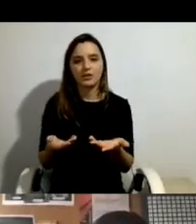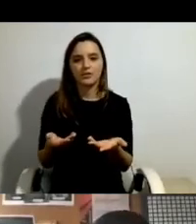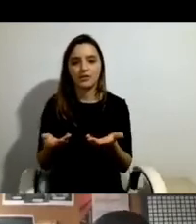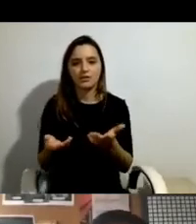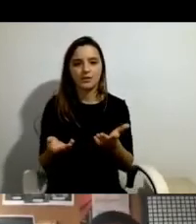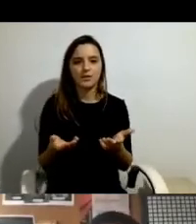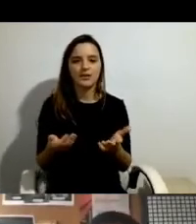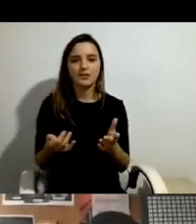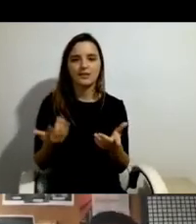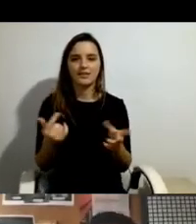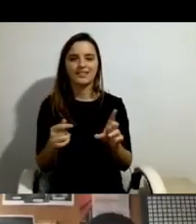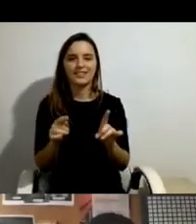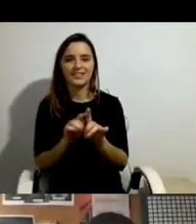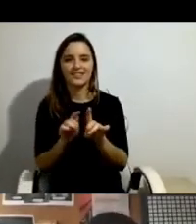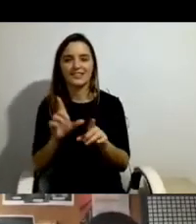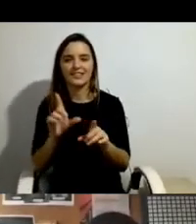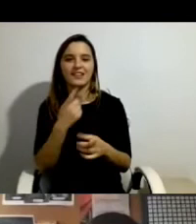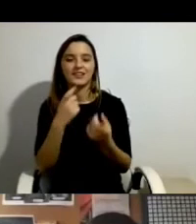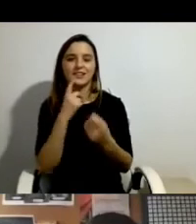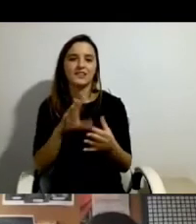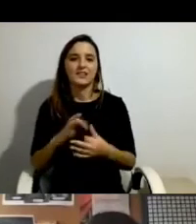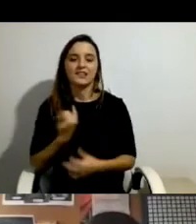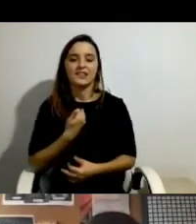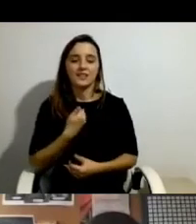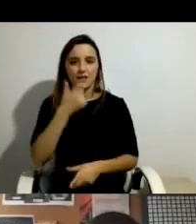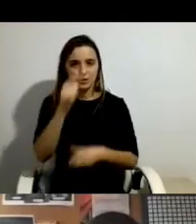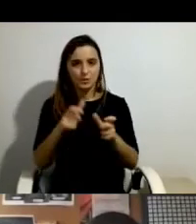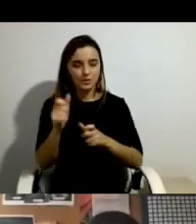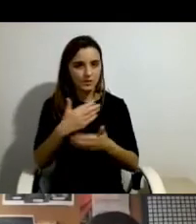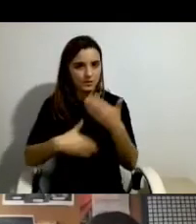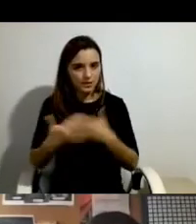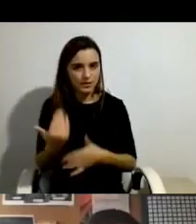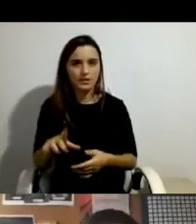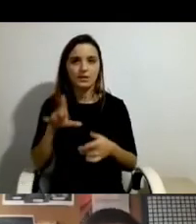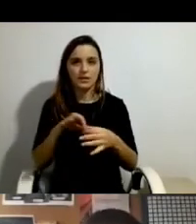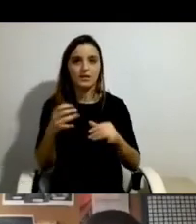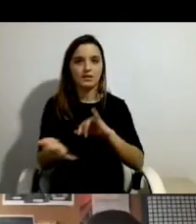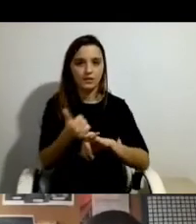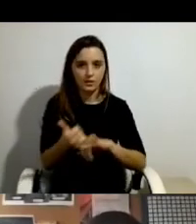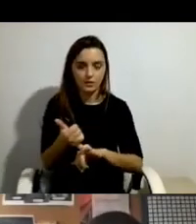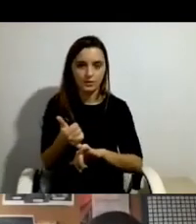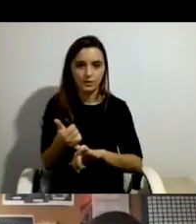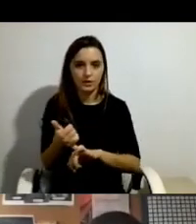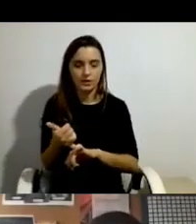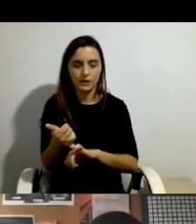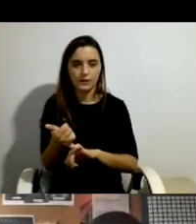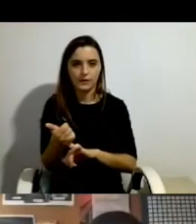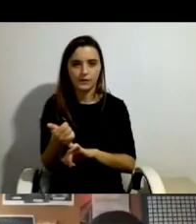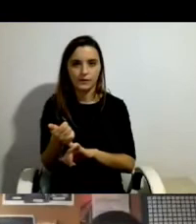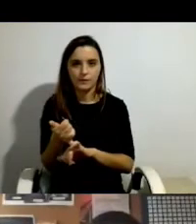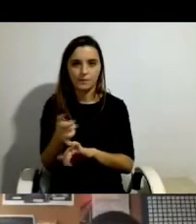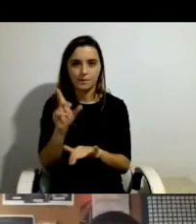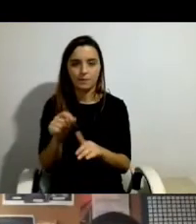amorosas e também a questão da identidade das pessoas com deficiência, do associativismo e, por último, a questão dos assistentes